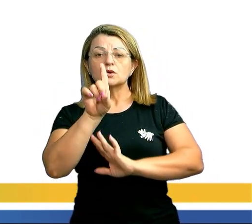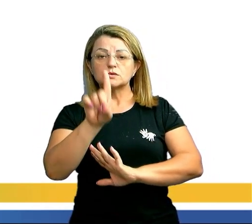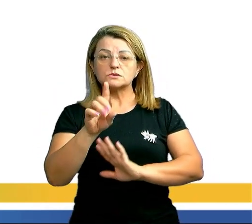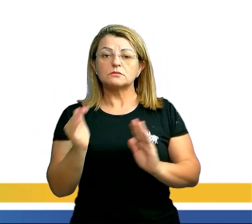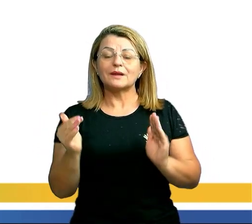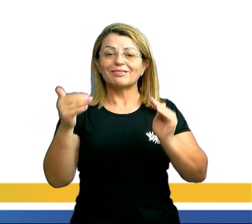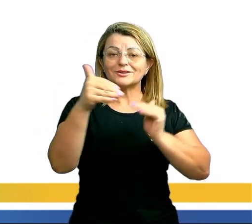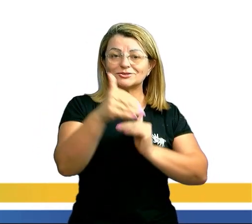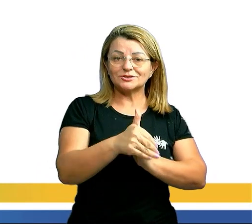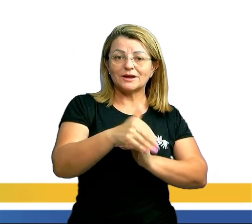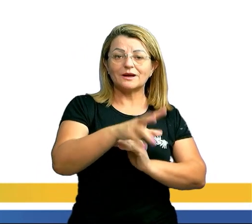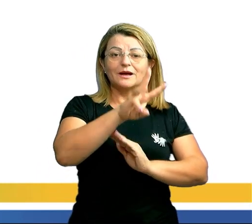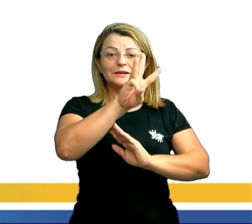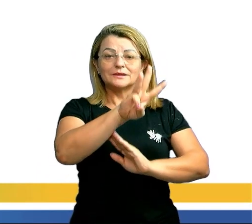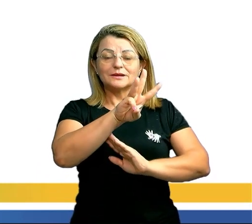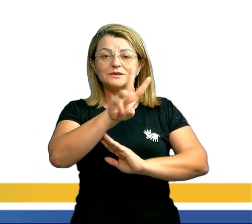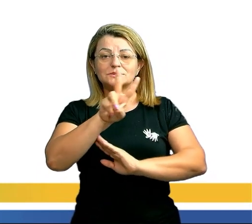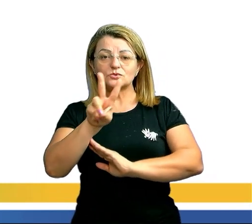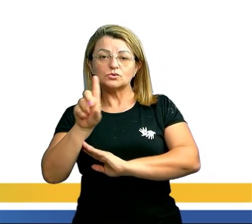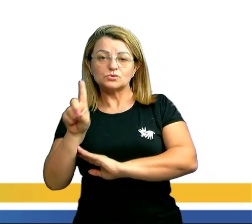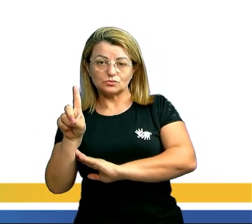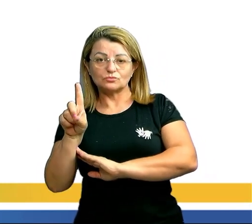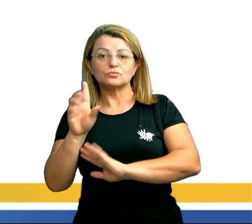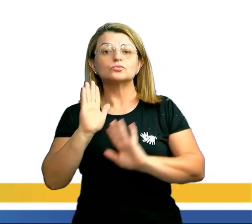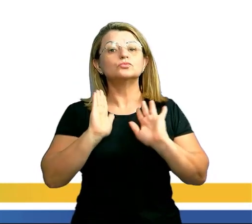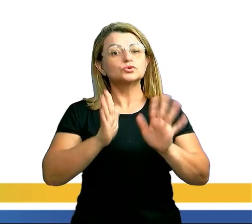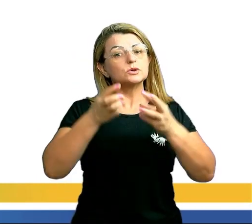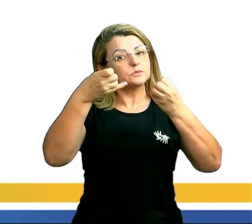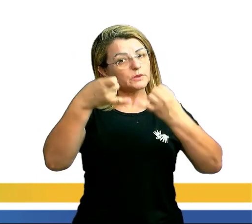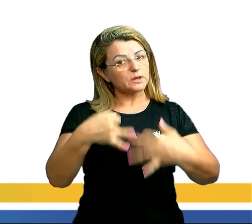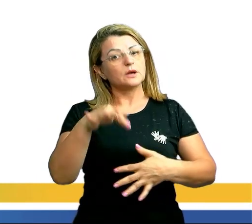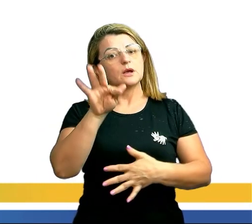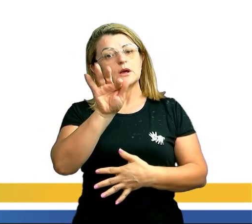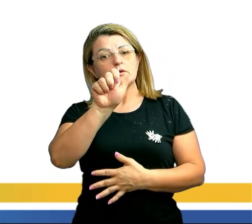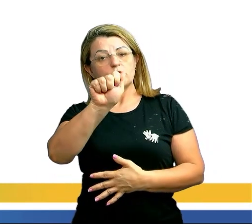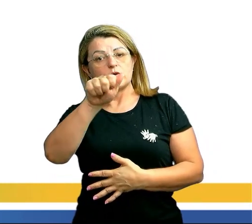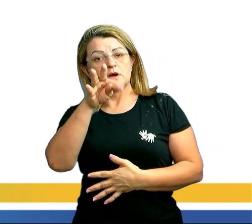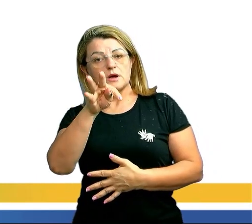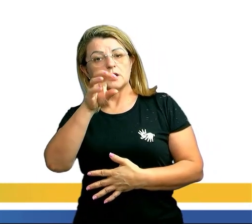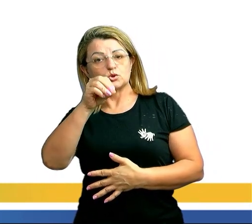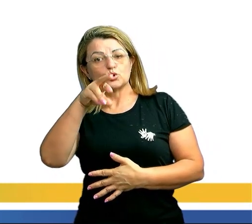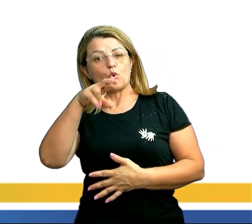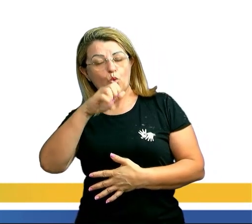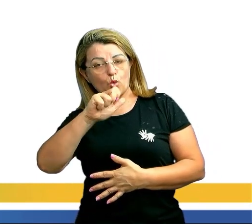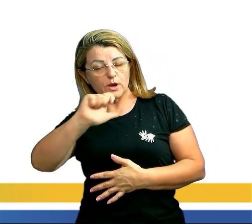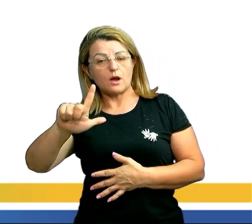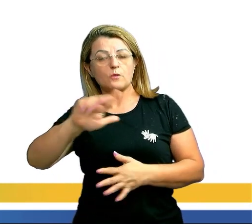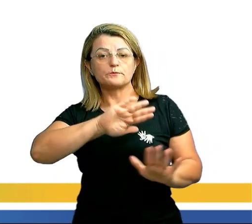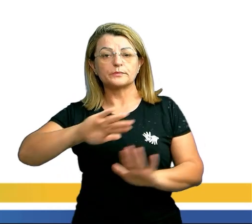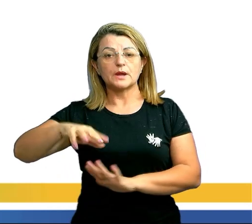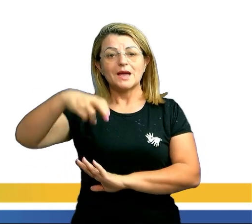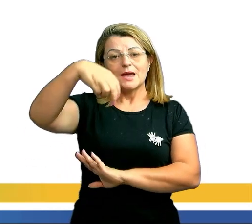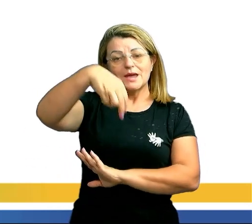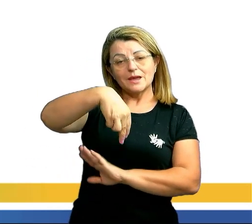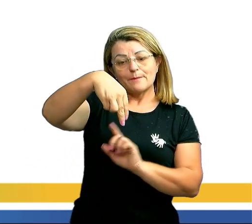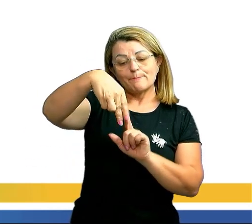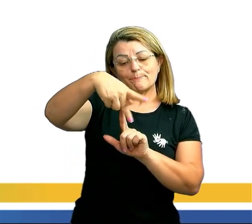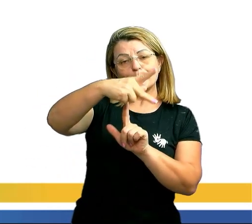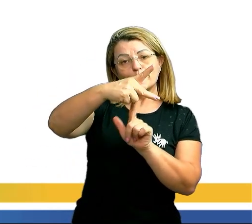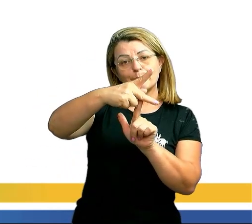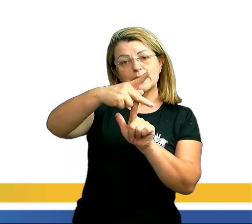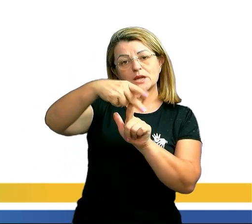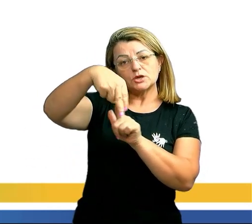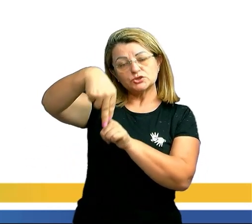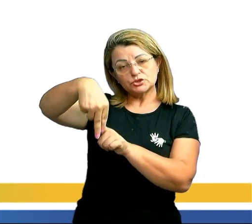chegar em 3, 2, 1. Falamos isso sobre fatorial. Então, P de N, que é permutação de